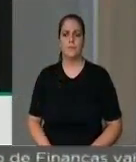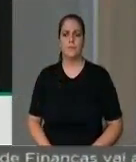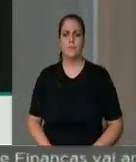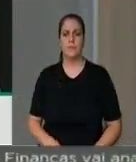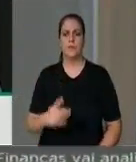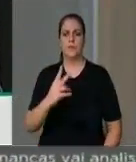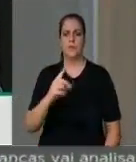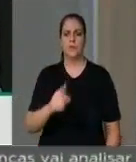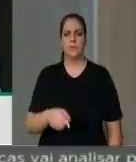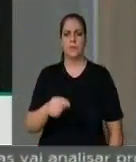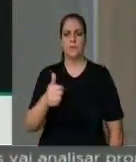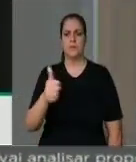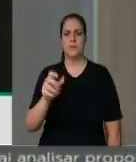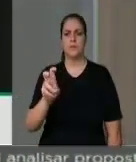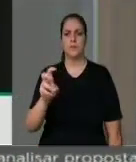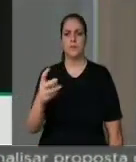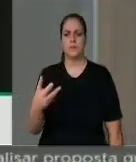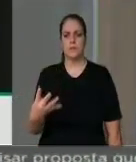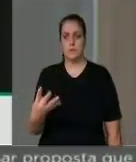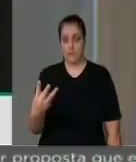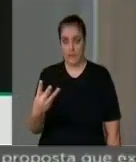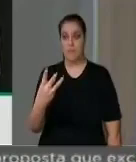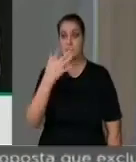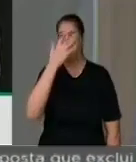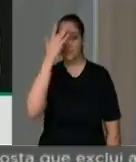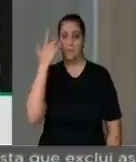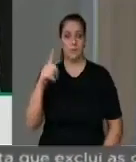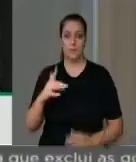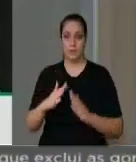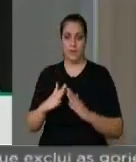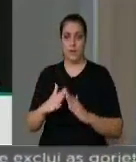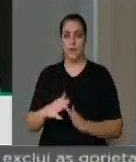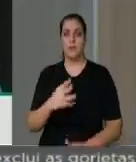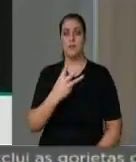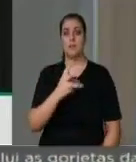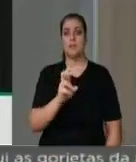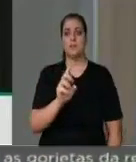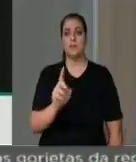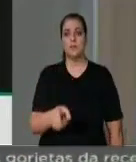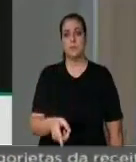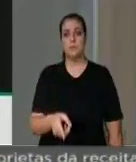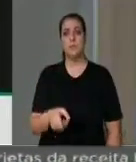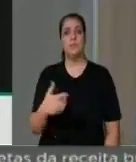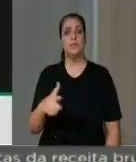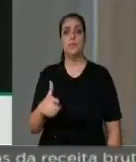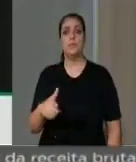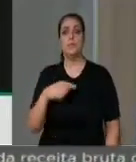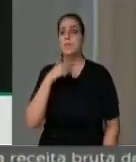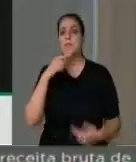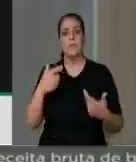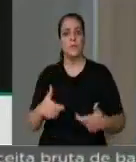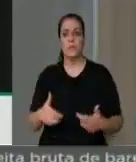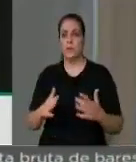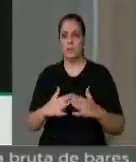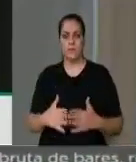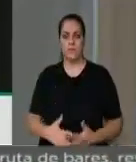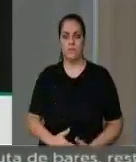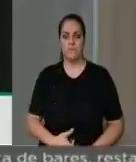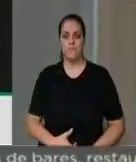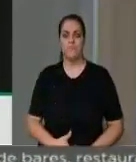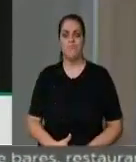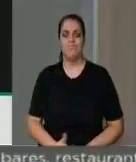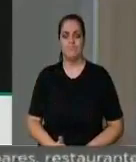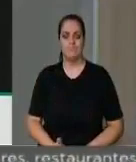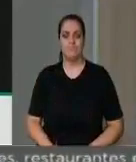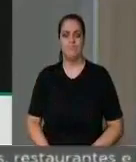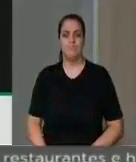.153 pessoas desabrigadas e 35 mil pessoas desalojadas, exatamente demandando